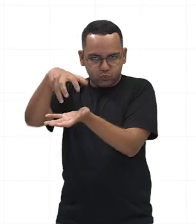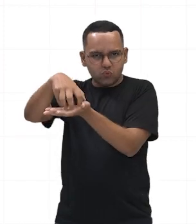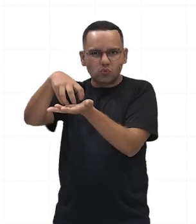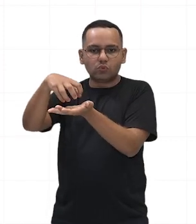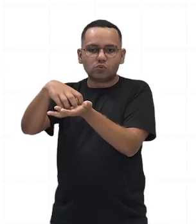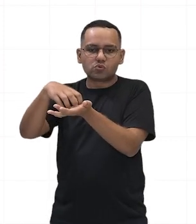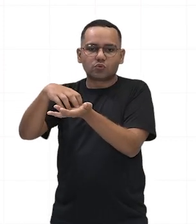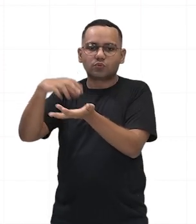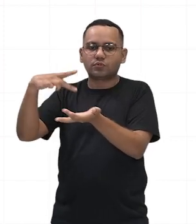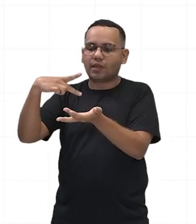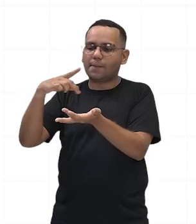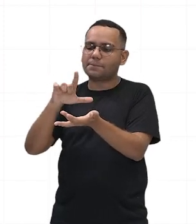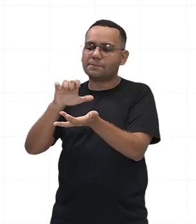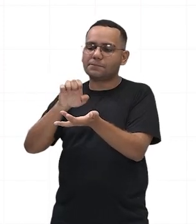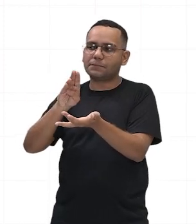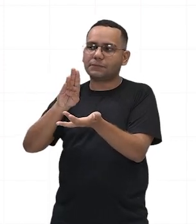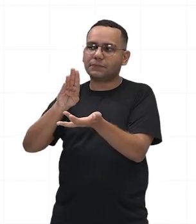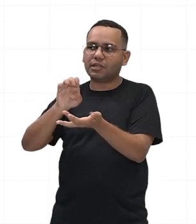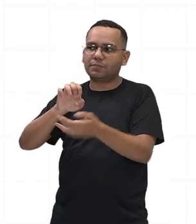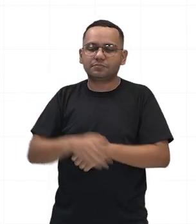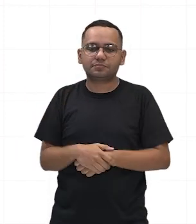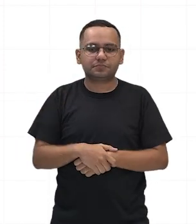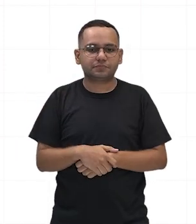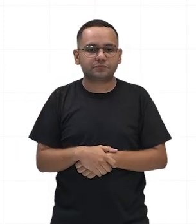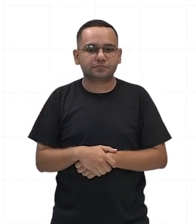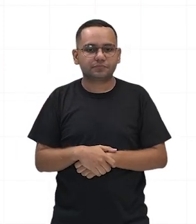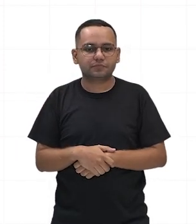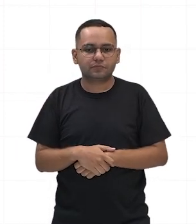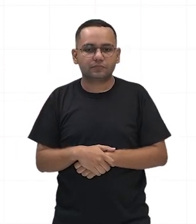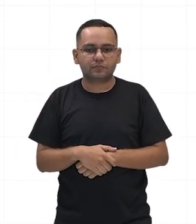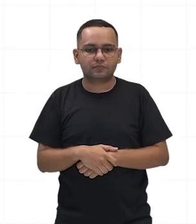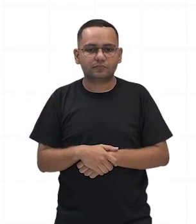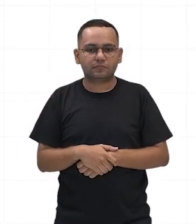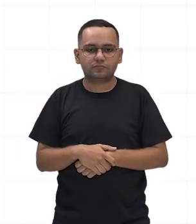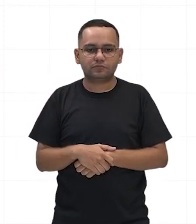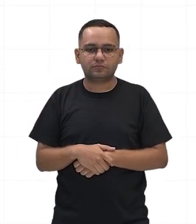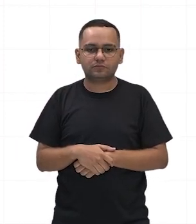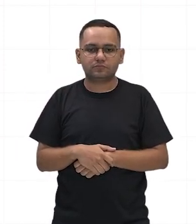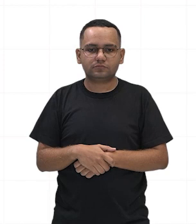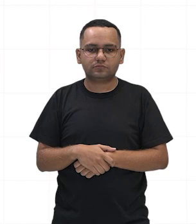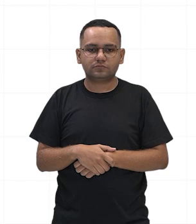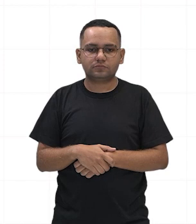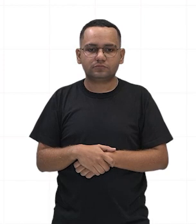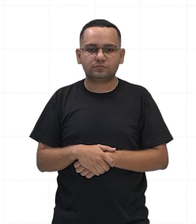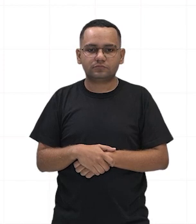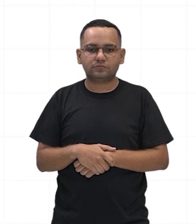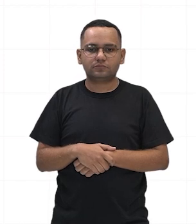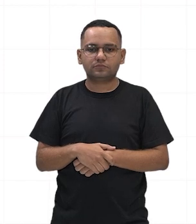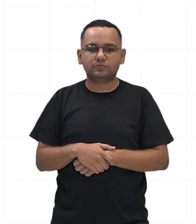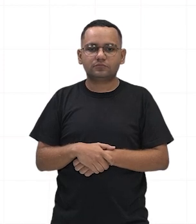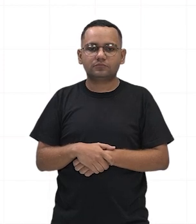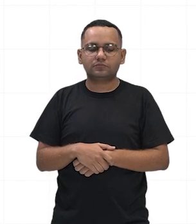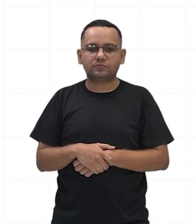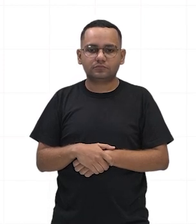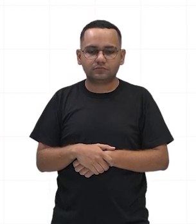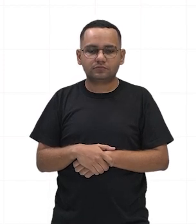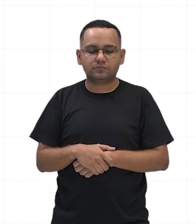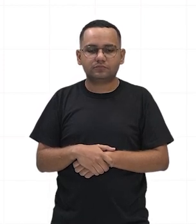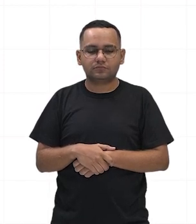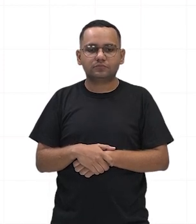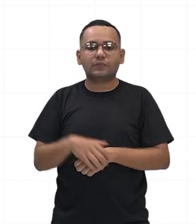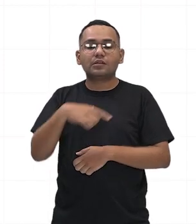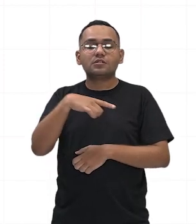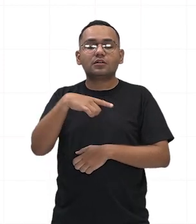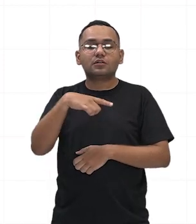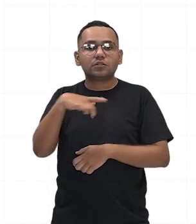por um... presidido, desculpa, presidido por um tribuno da plebe. Daí o comício